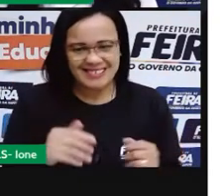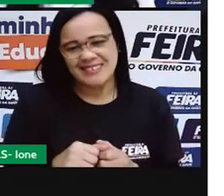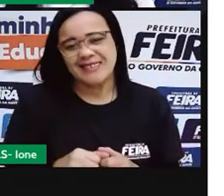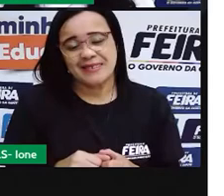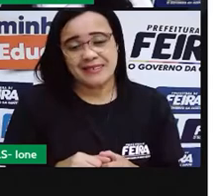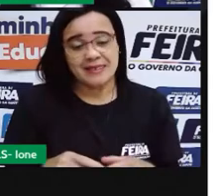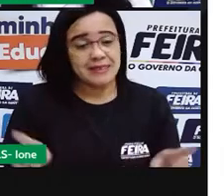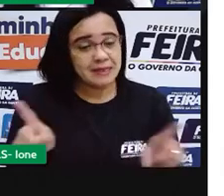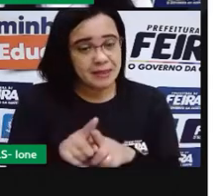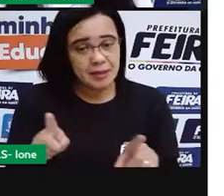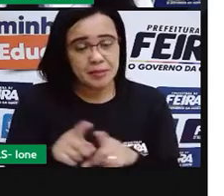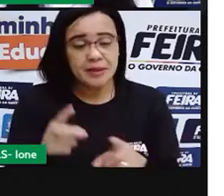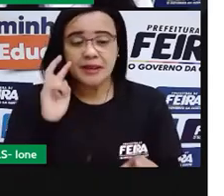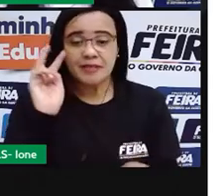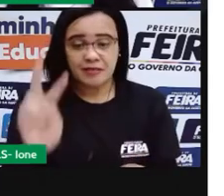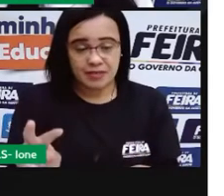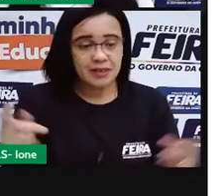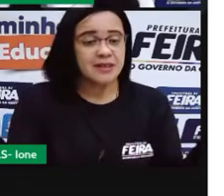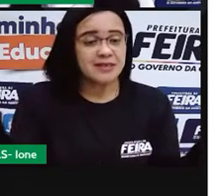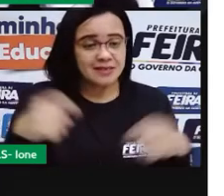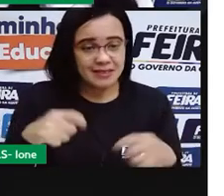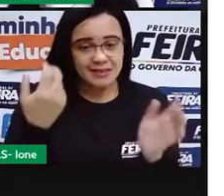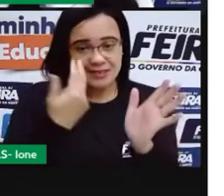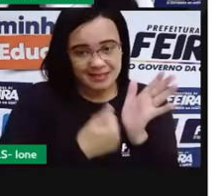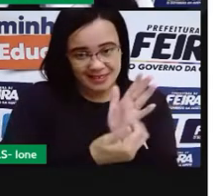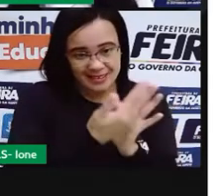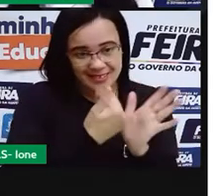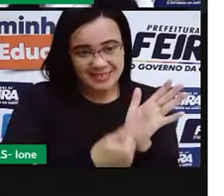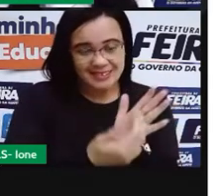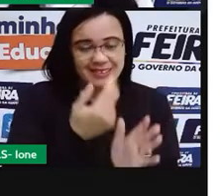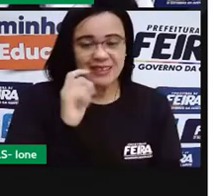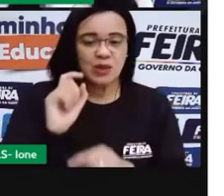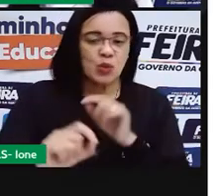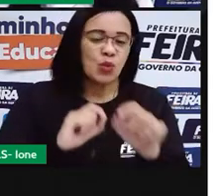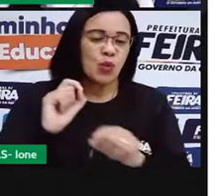Nele a gente consegue observar bem desenhado bem definido